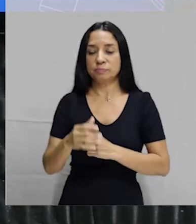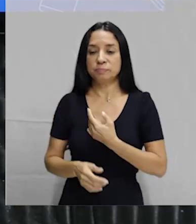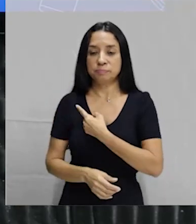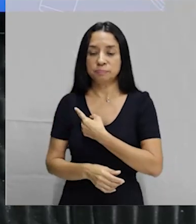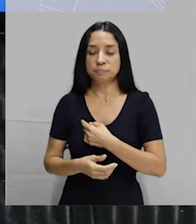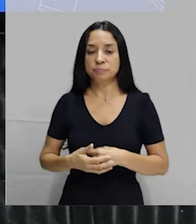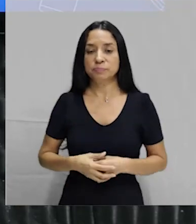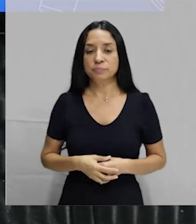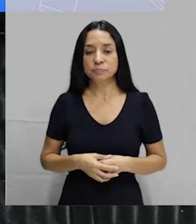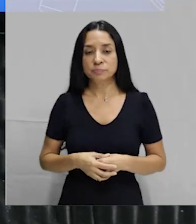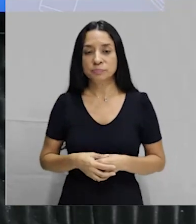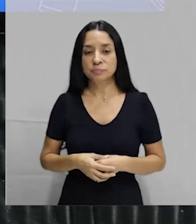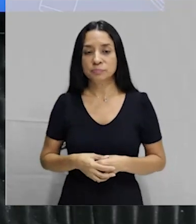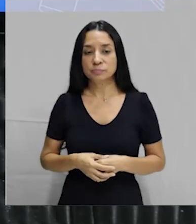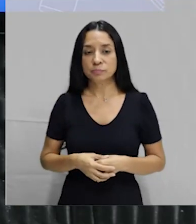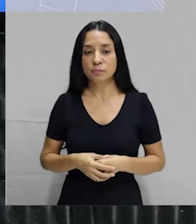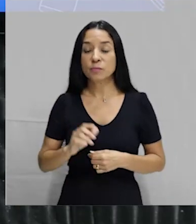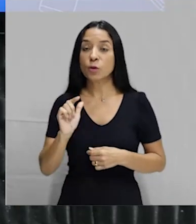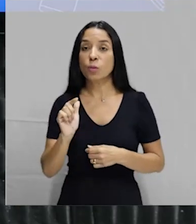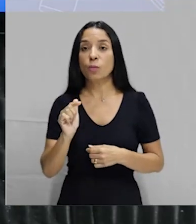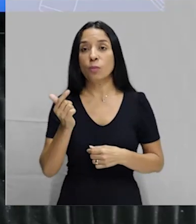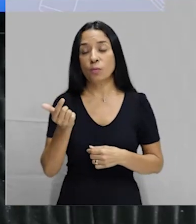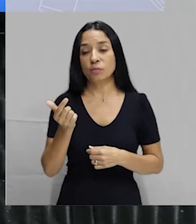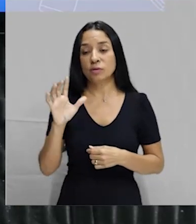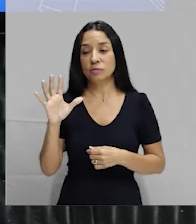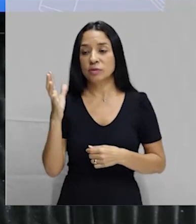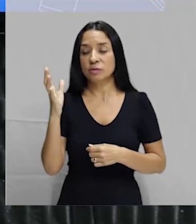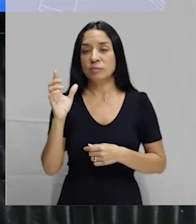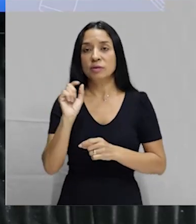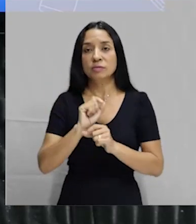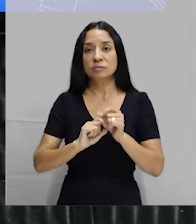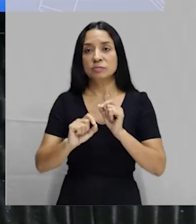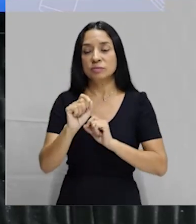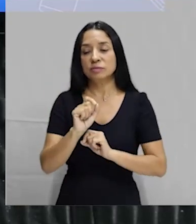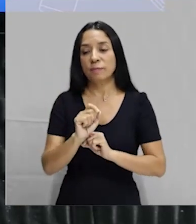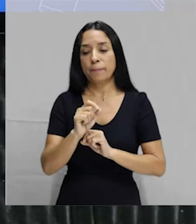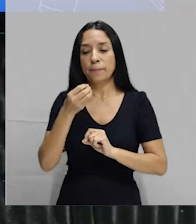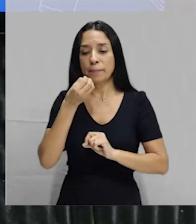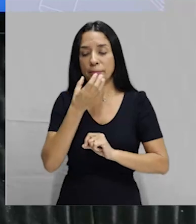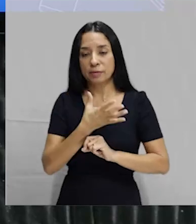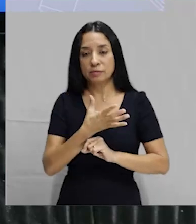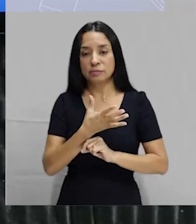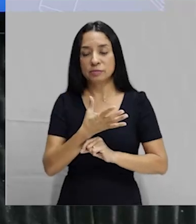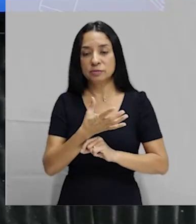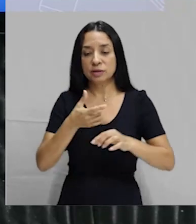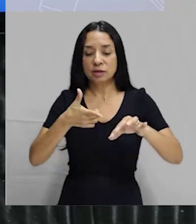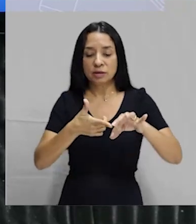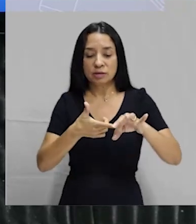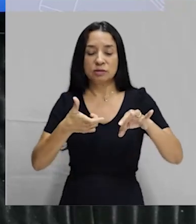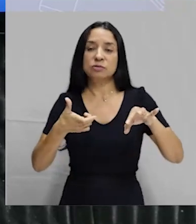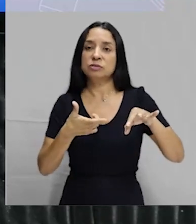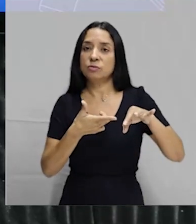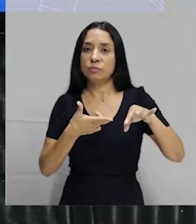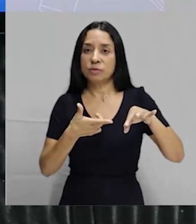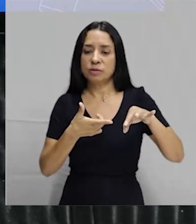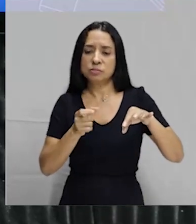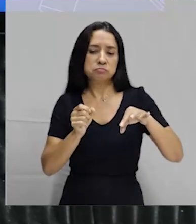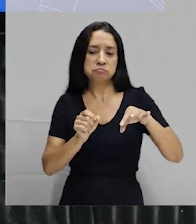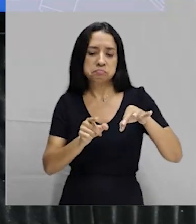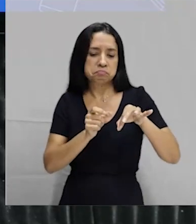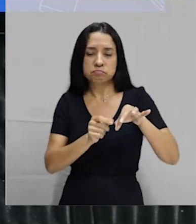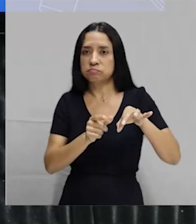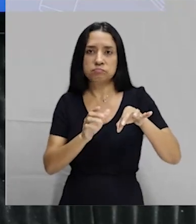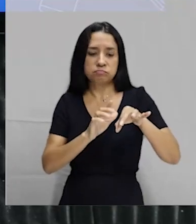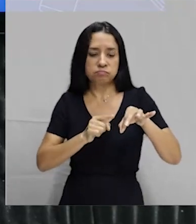interrompido, tá? A outra situação seria o seguinte. Ah, beleza, eu retirei o pênis, não ejaculai